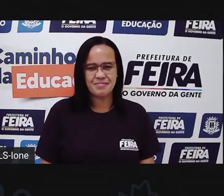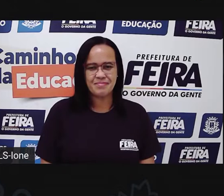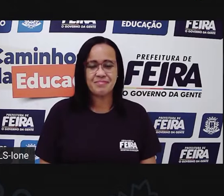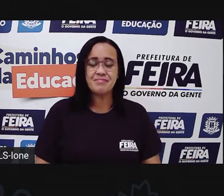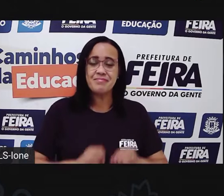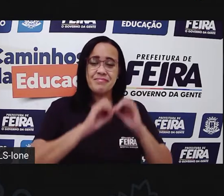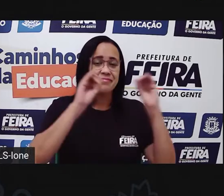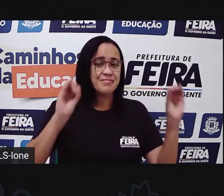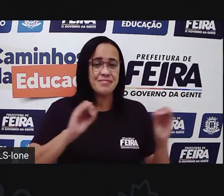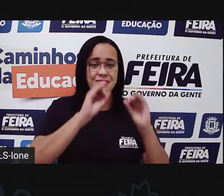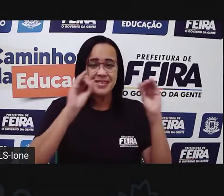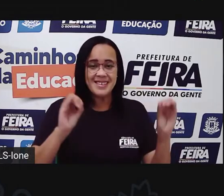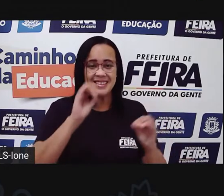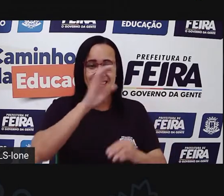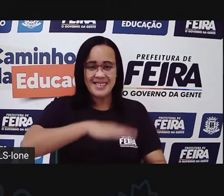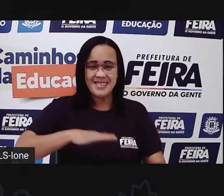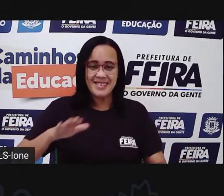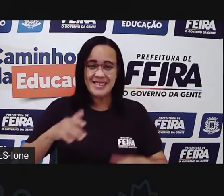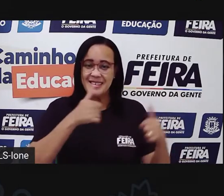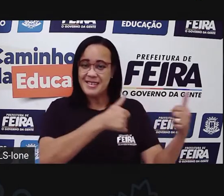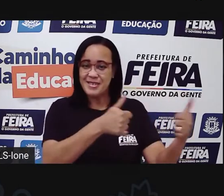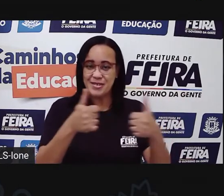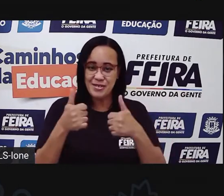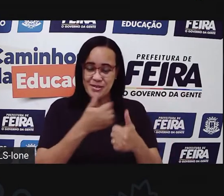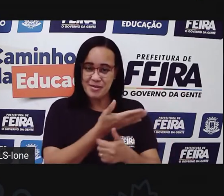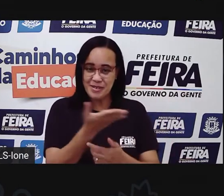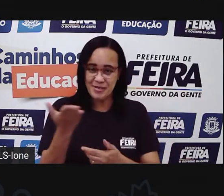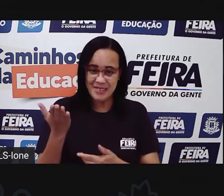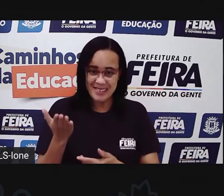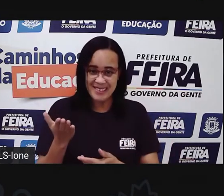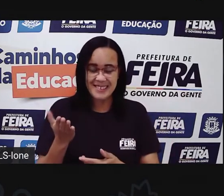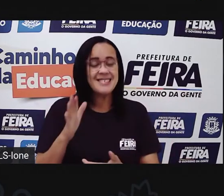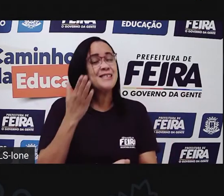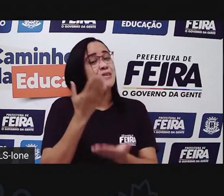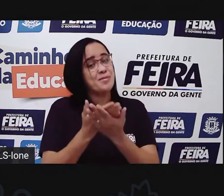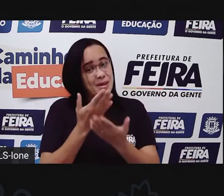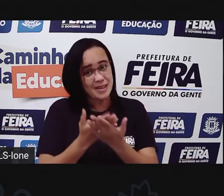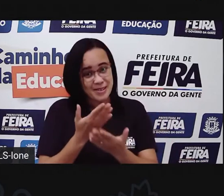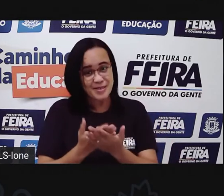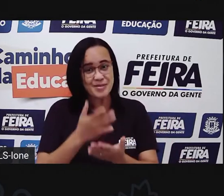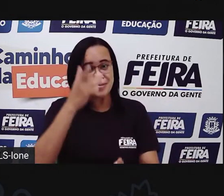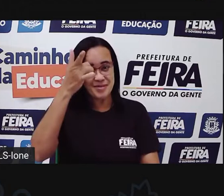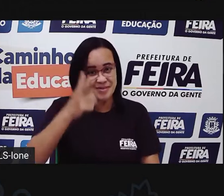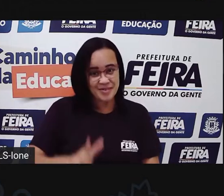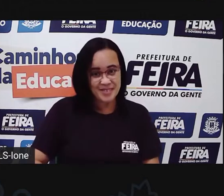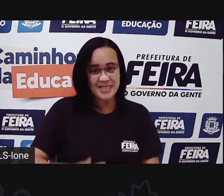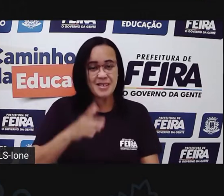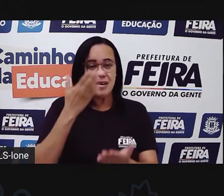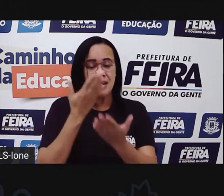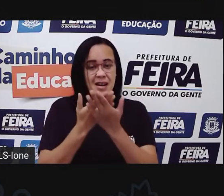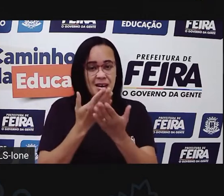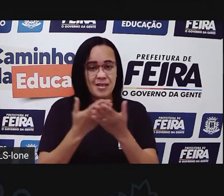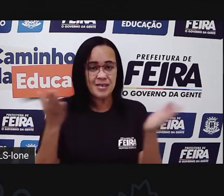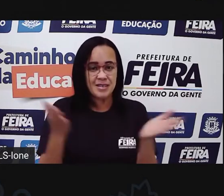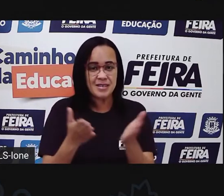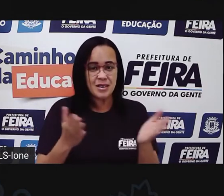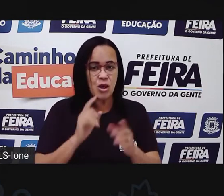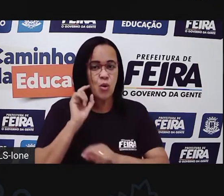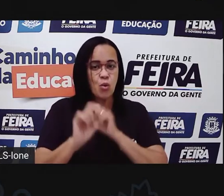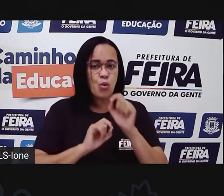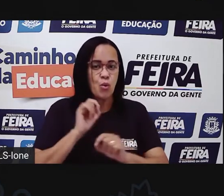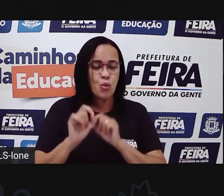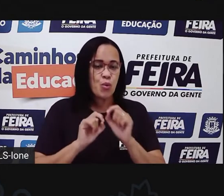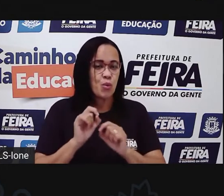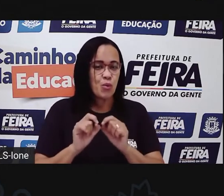Olá, crianças! Tudo bem com vocês? Vamos para mais uma aula. E a aula de agora nós vamos falar sobre